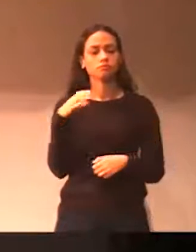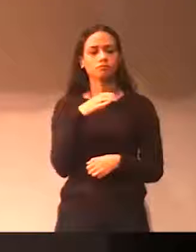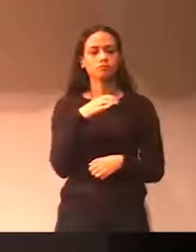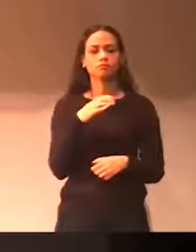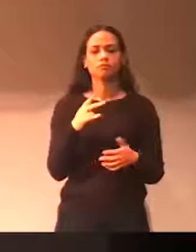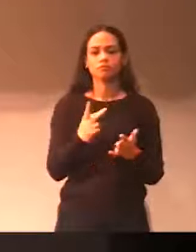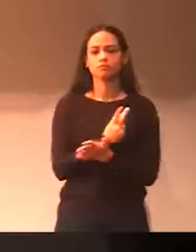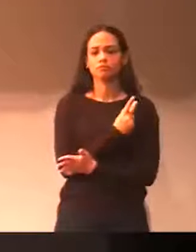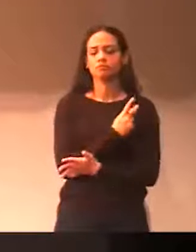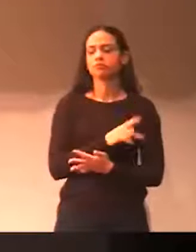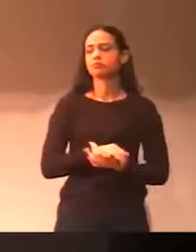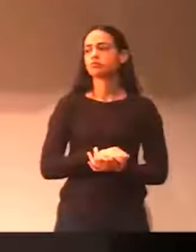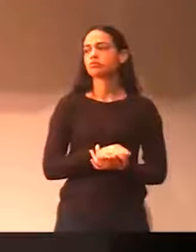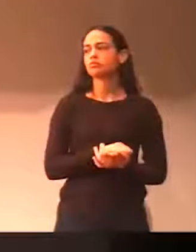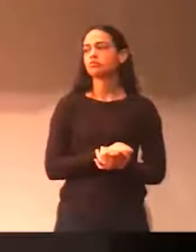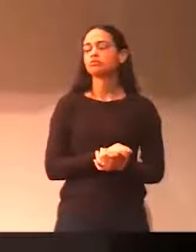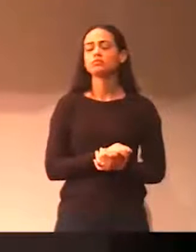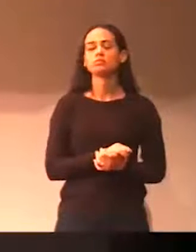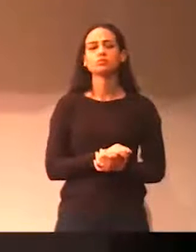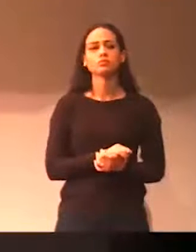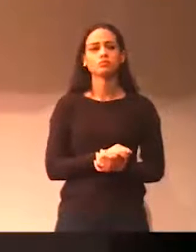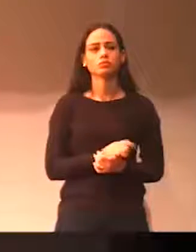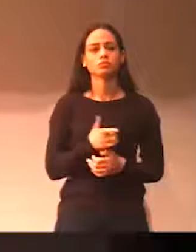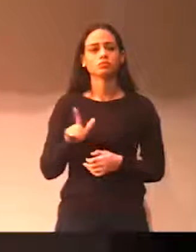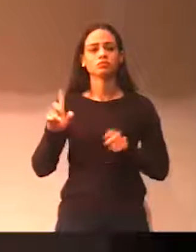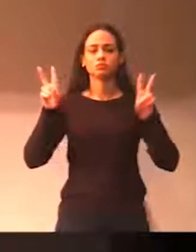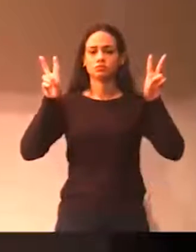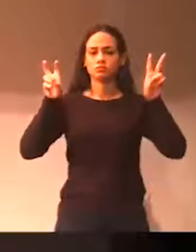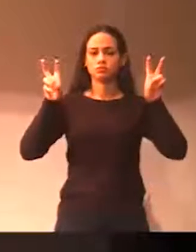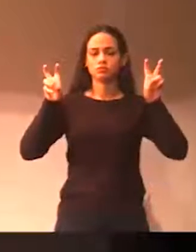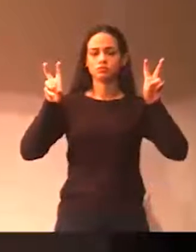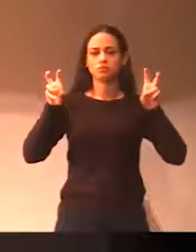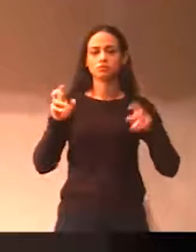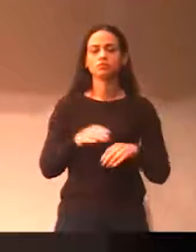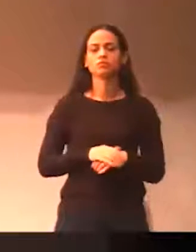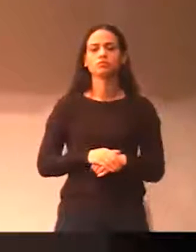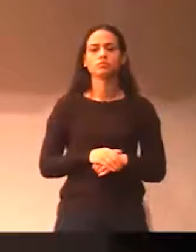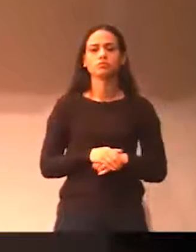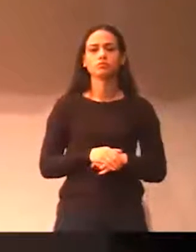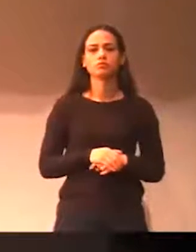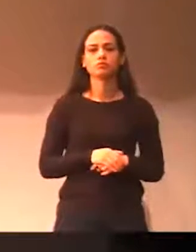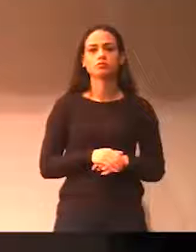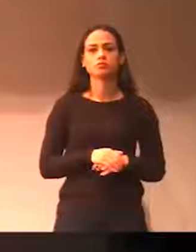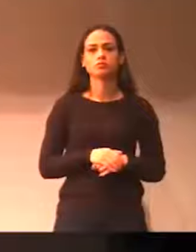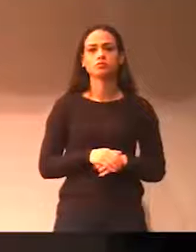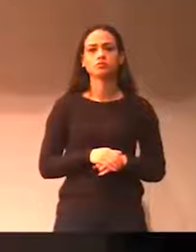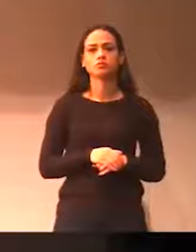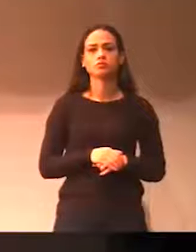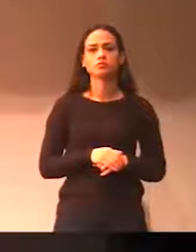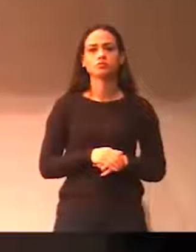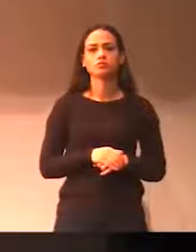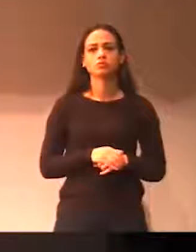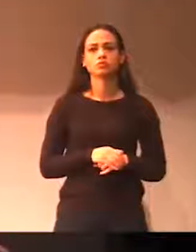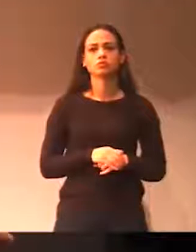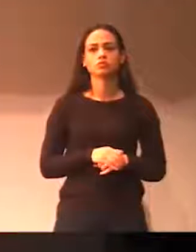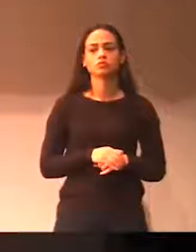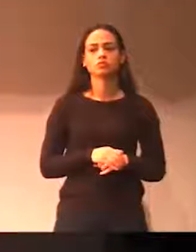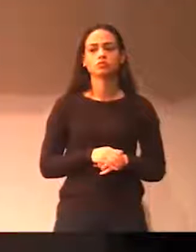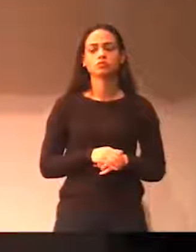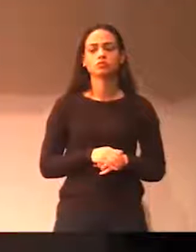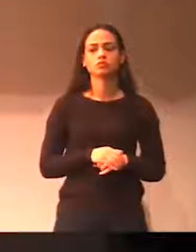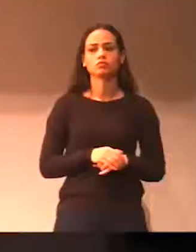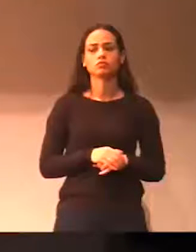Entrar especificamente no tema que eu quero pensar essa noite, e aí vou começar pelo triste, pela